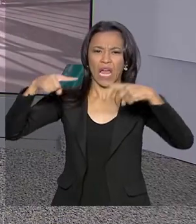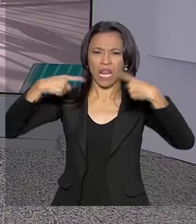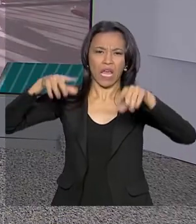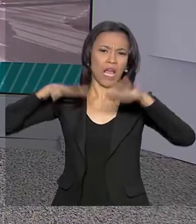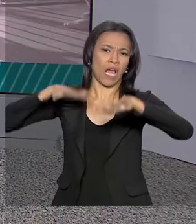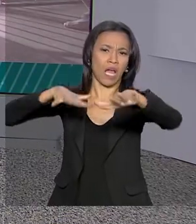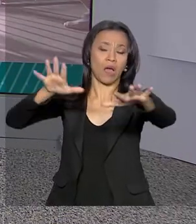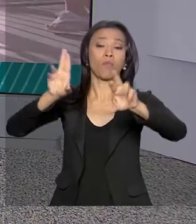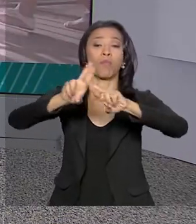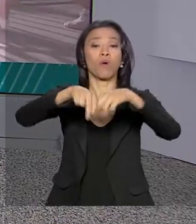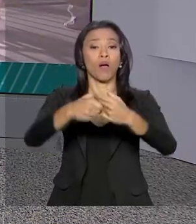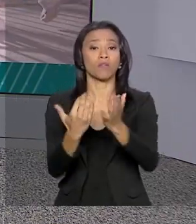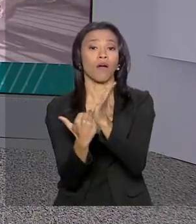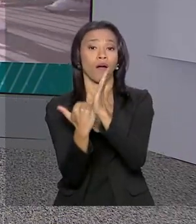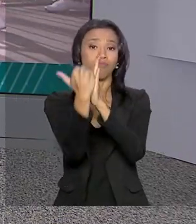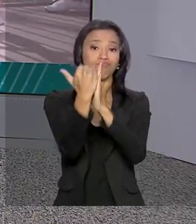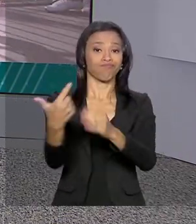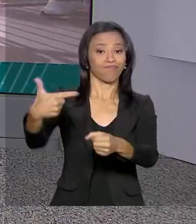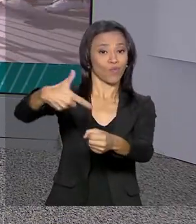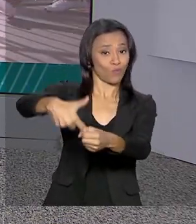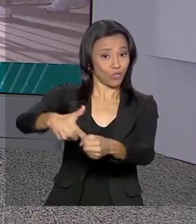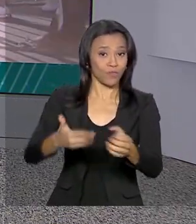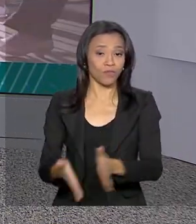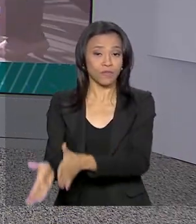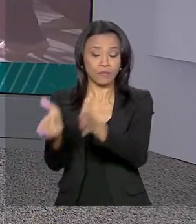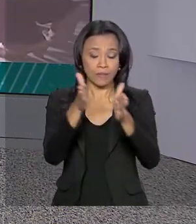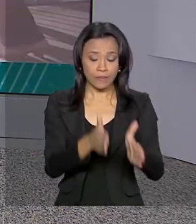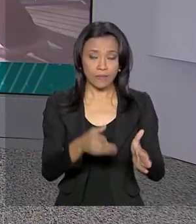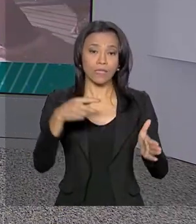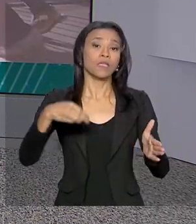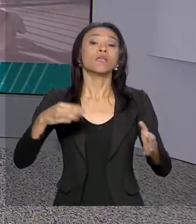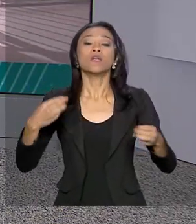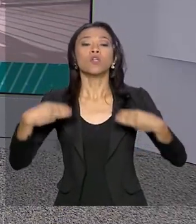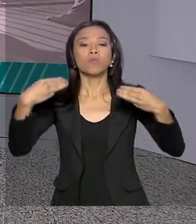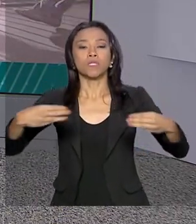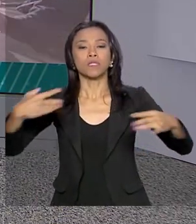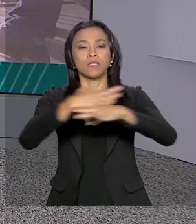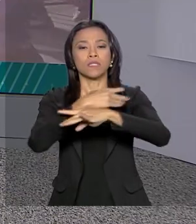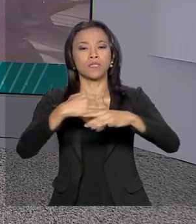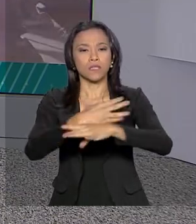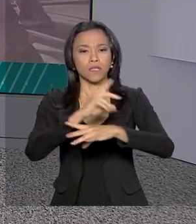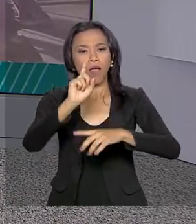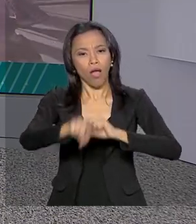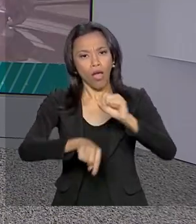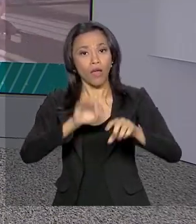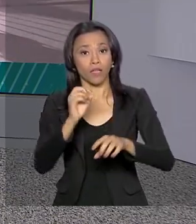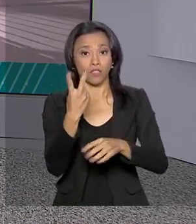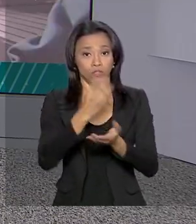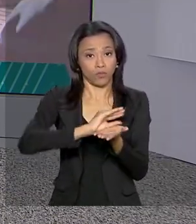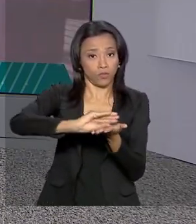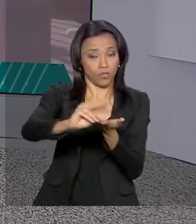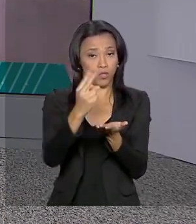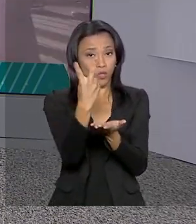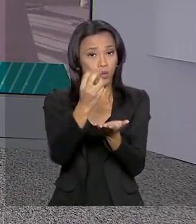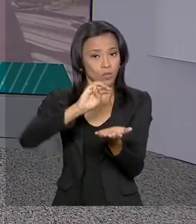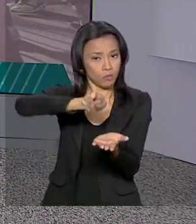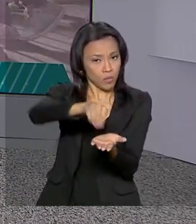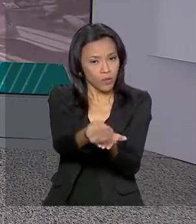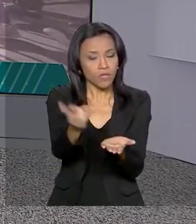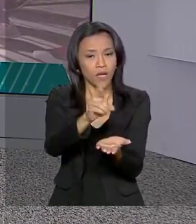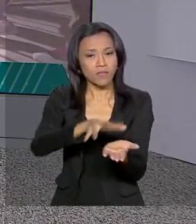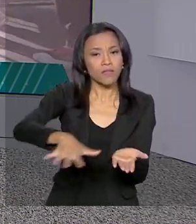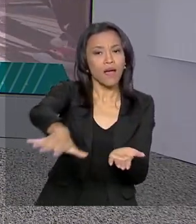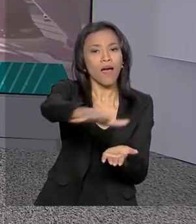E o Ministério da Cidadania vai investir 2 milhões de reais para a realização de feiras e ações literárias no país.